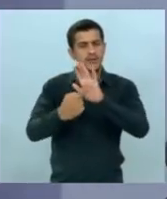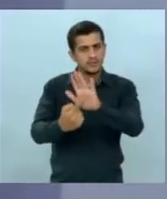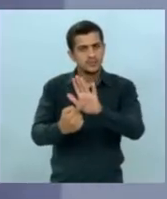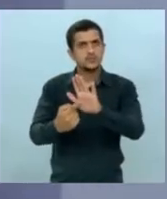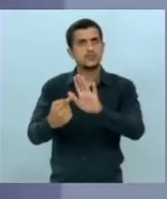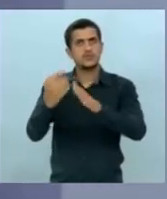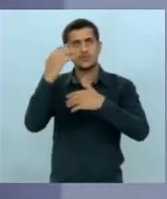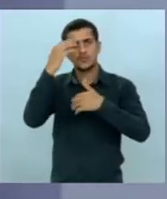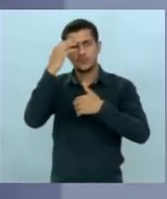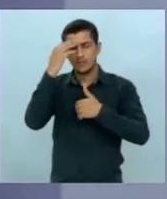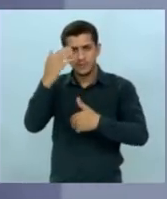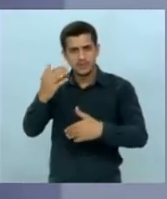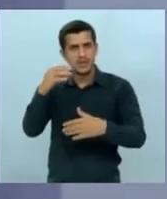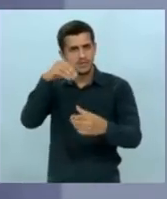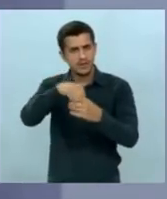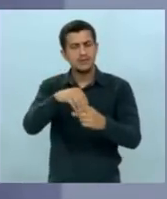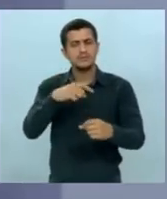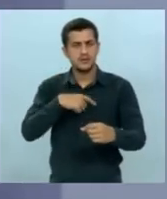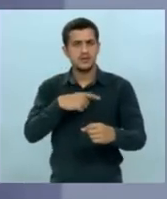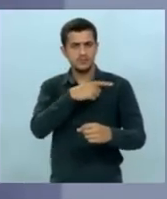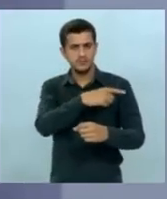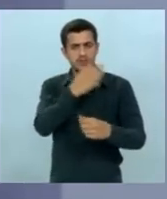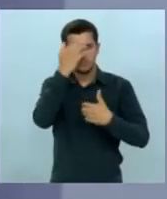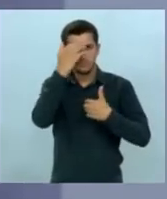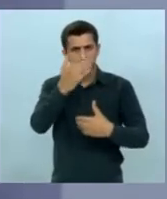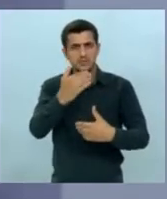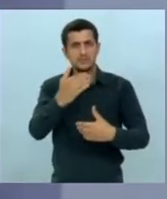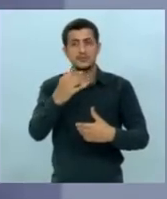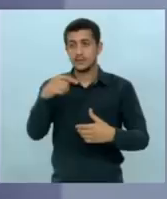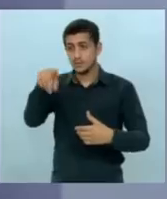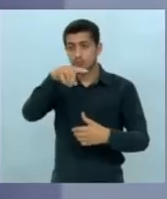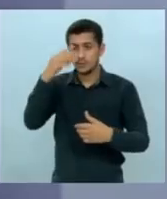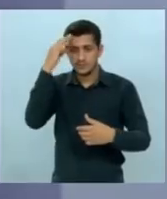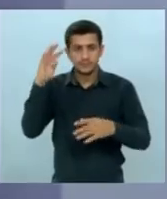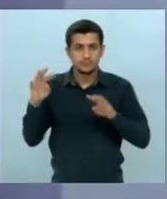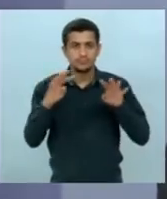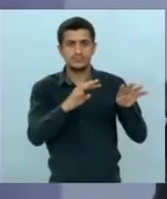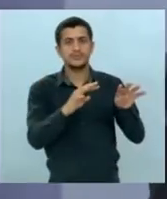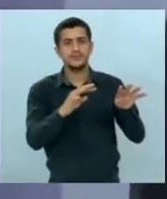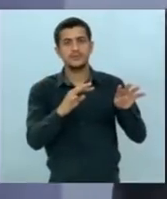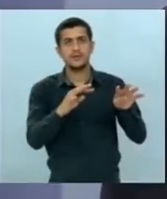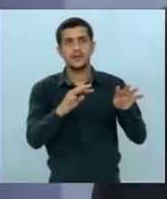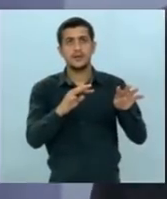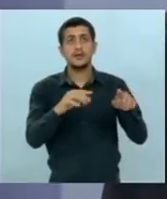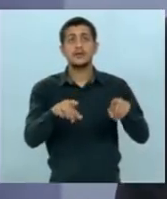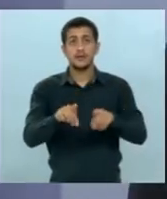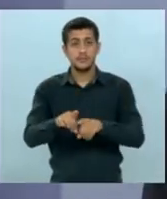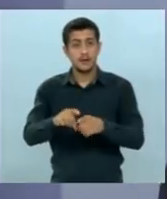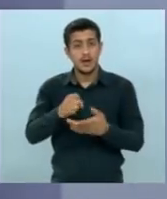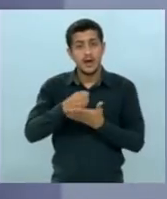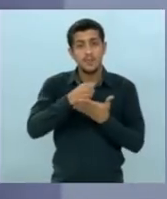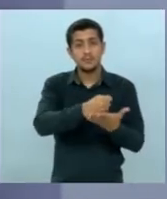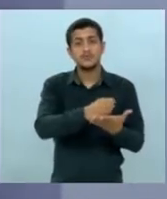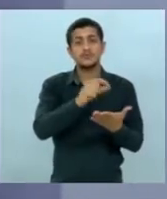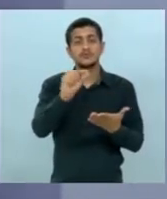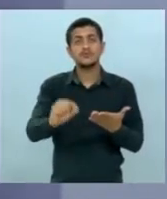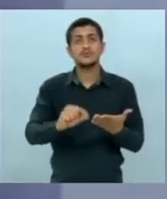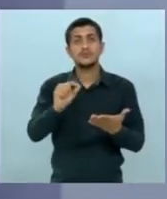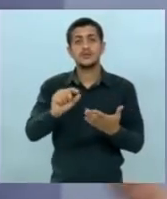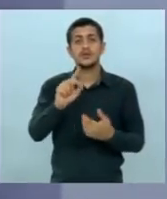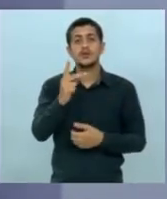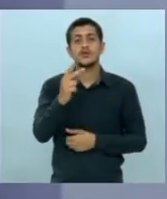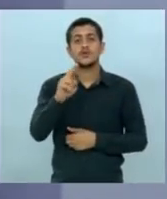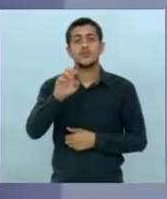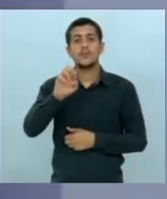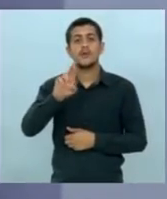dentro do diretório acho que isso a população está vendo e quem declarou apoio a você também foi o candidato Humberto